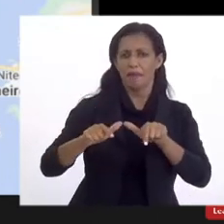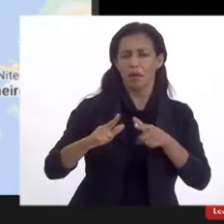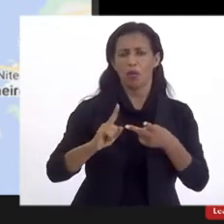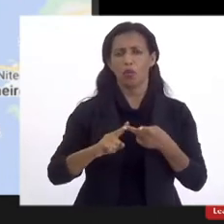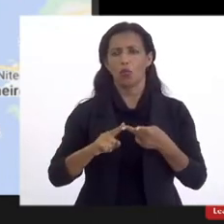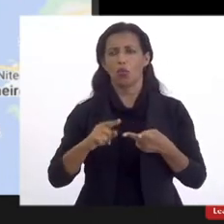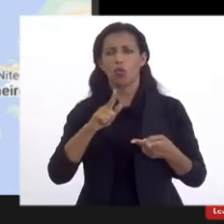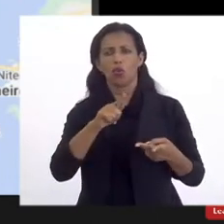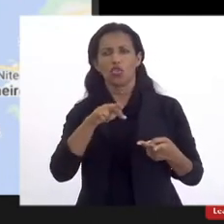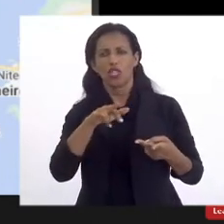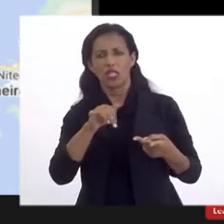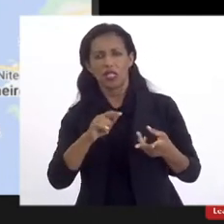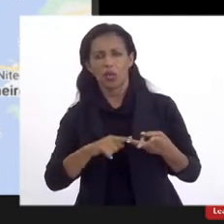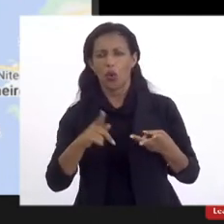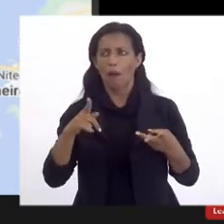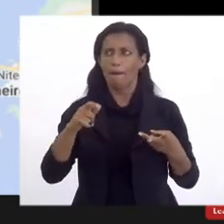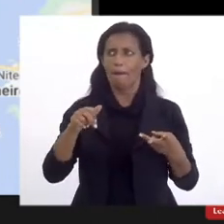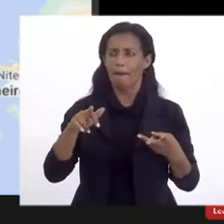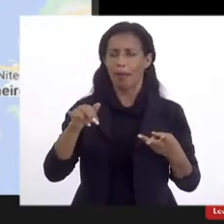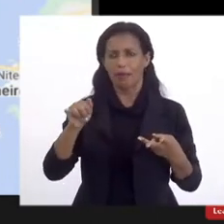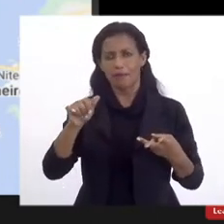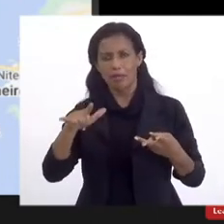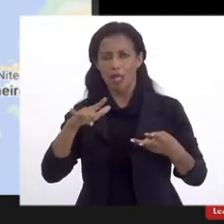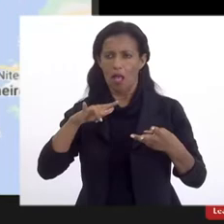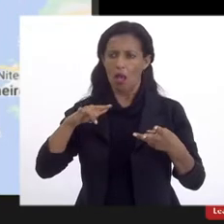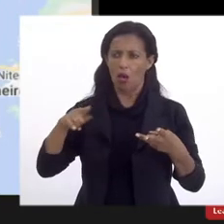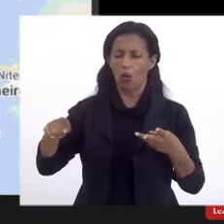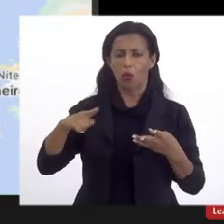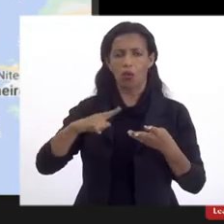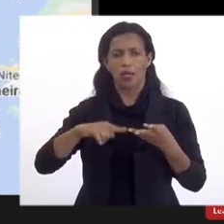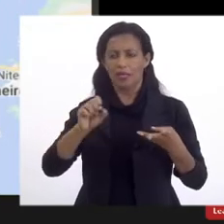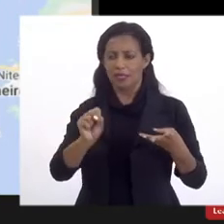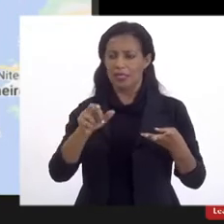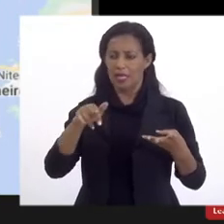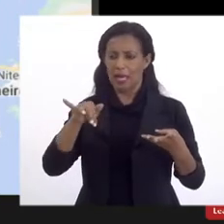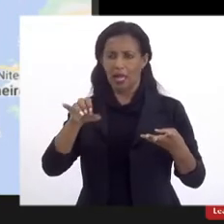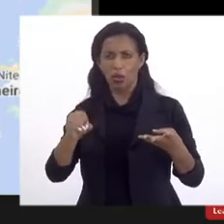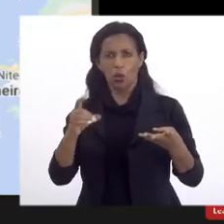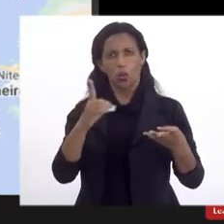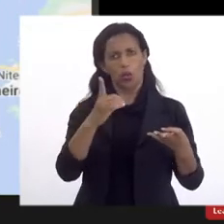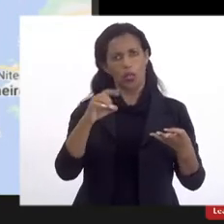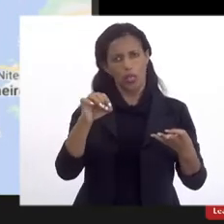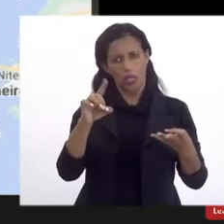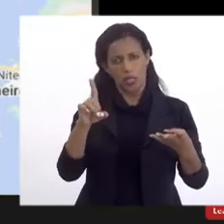Jericenó, Padre Miguel, Senador Camará, Deodoro,